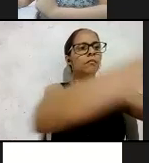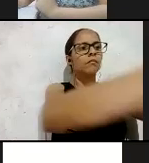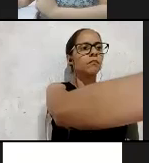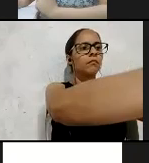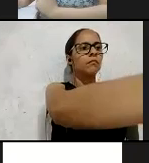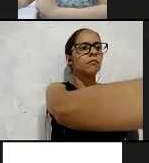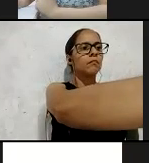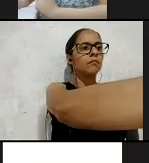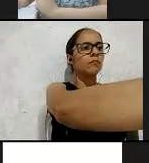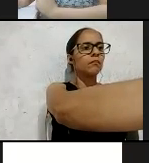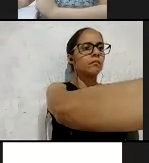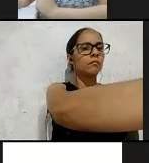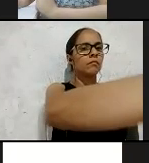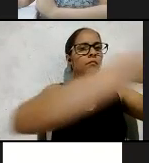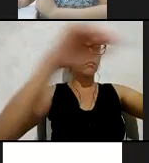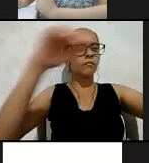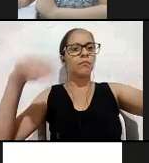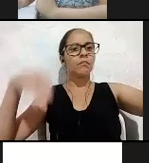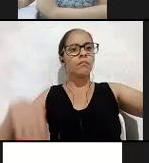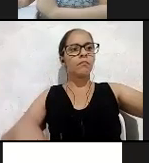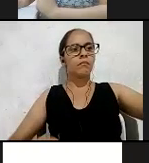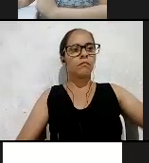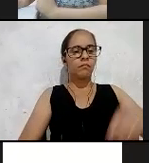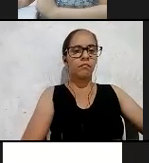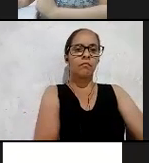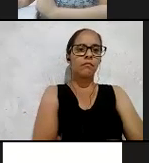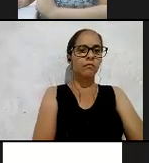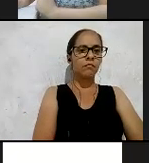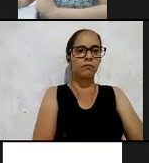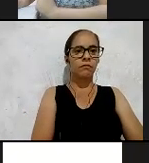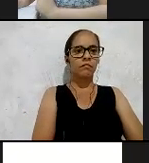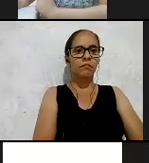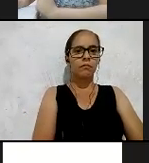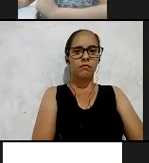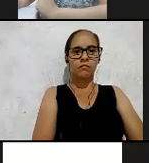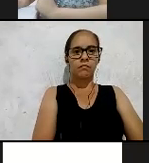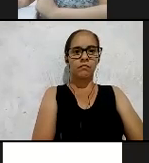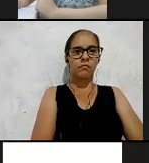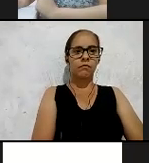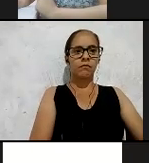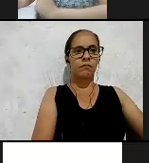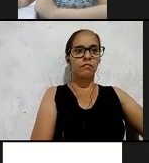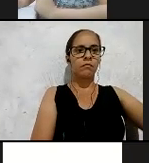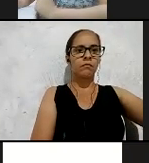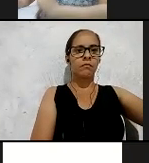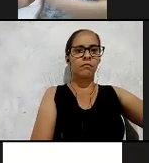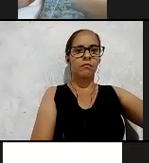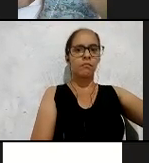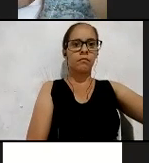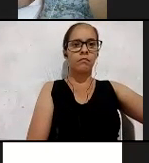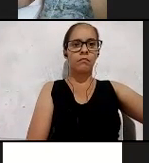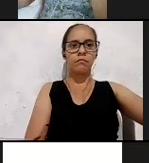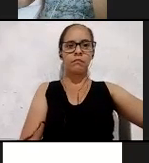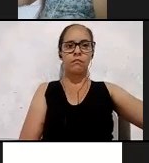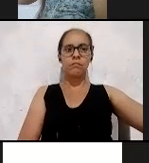quatro crianças. Não tem como essas quatro crianças, as crianças estarem utilizando o mesmo celular ao mesmo tempo e